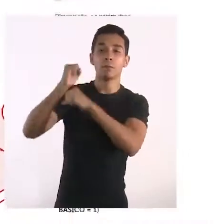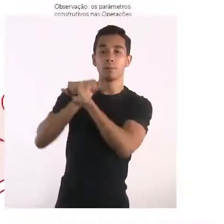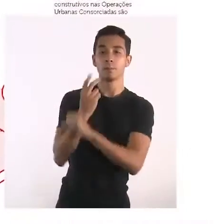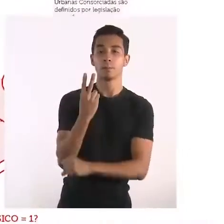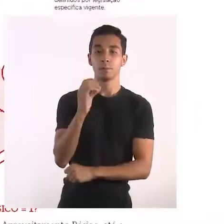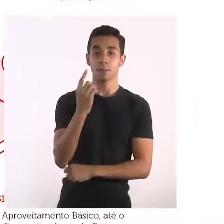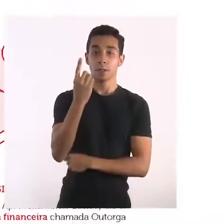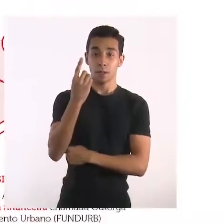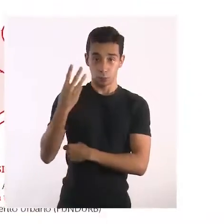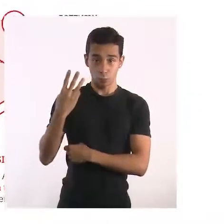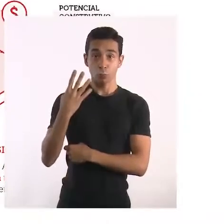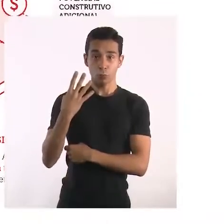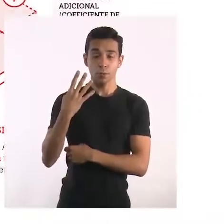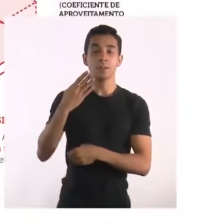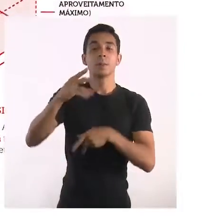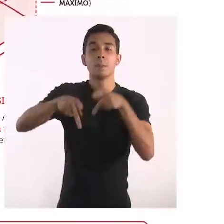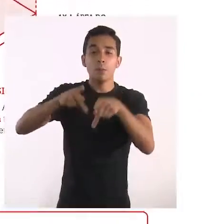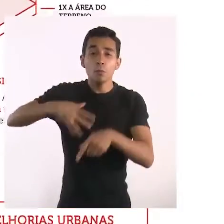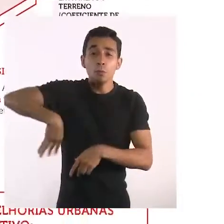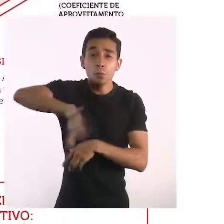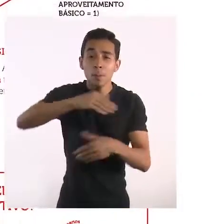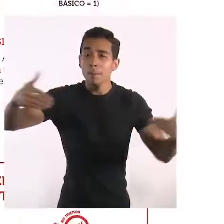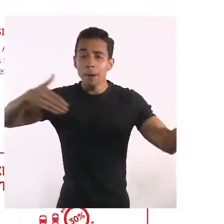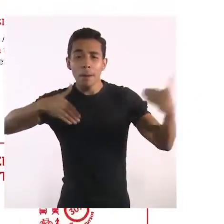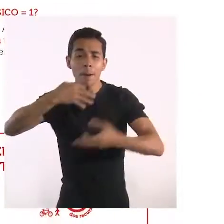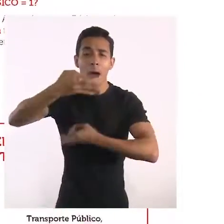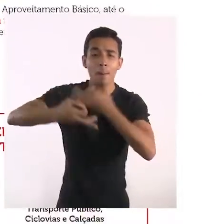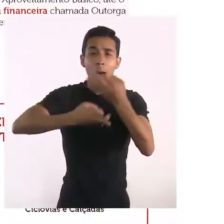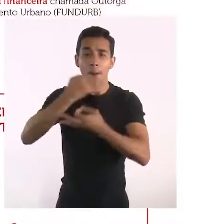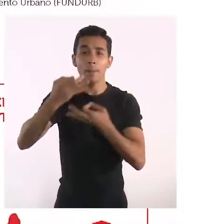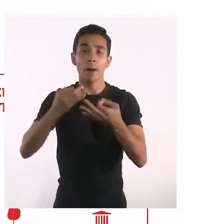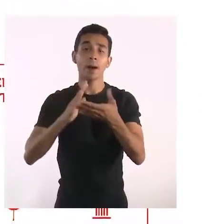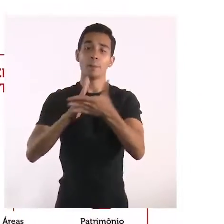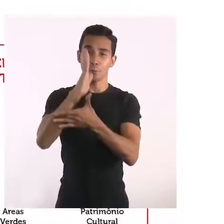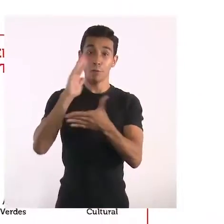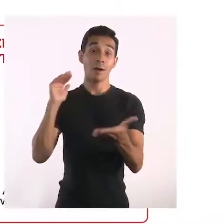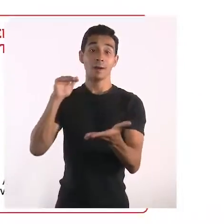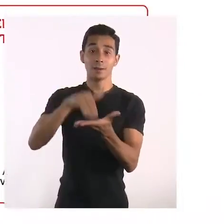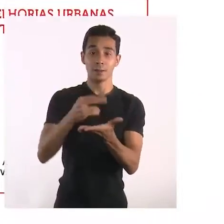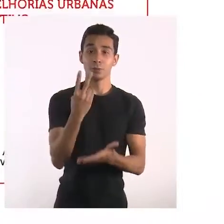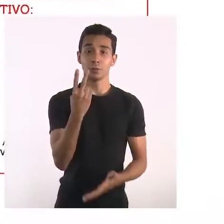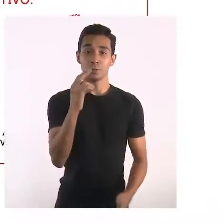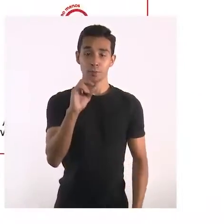após um amplo processo participativo com a população e é válido até 2029.